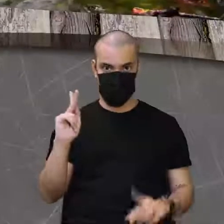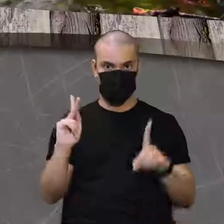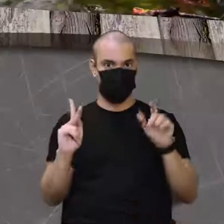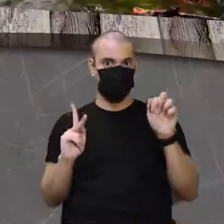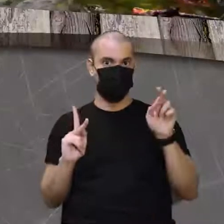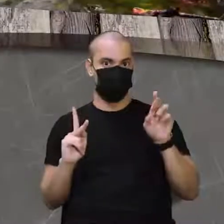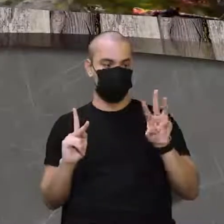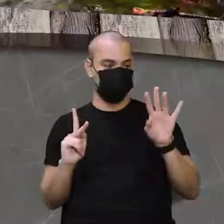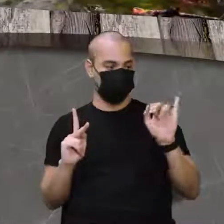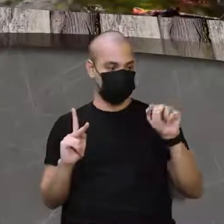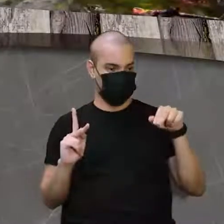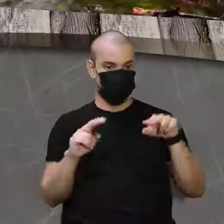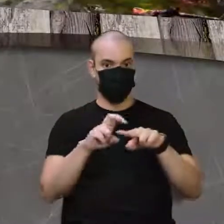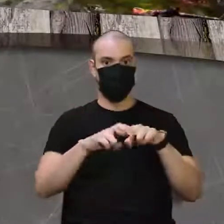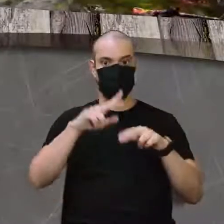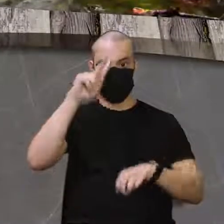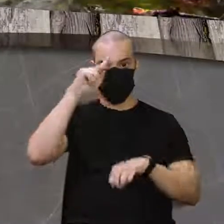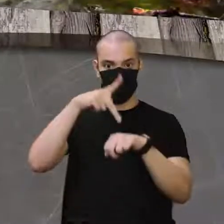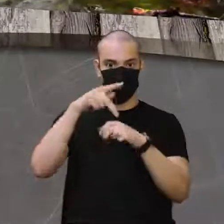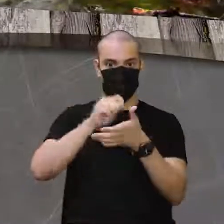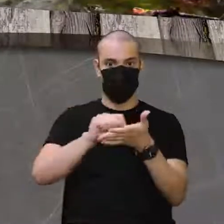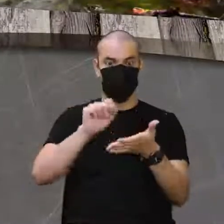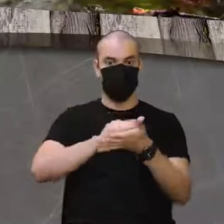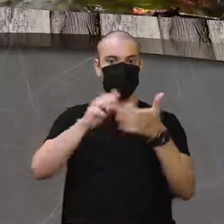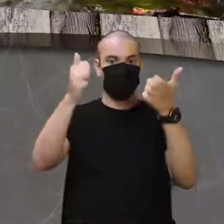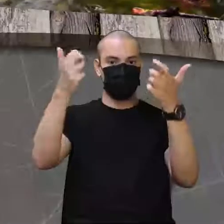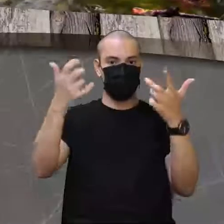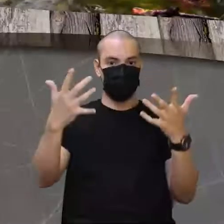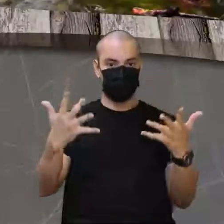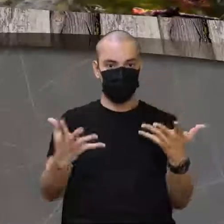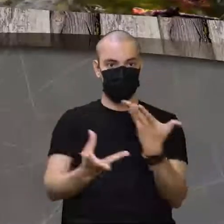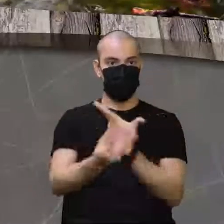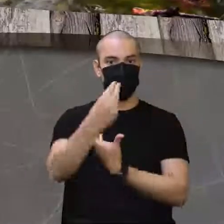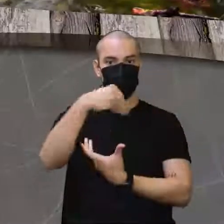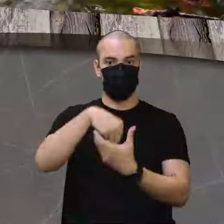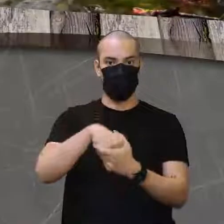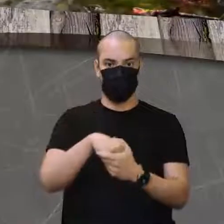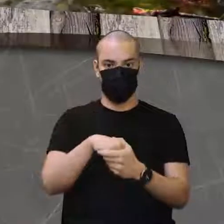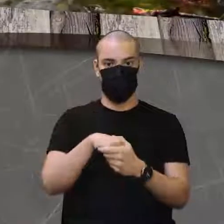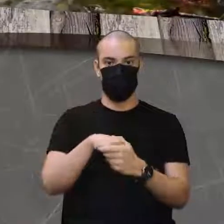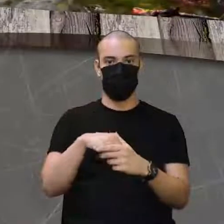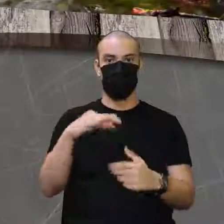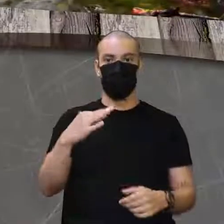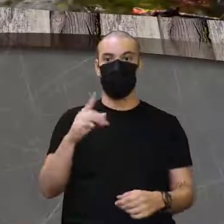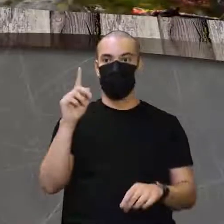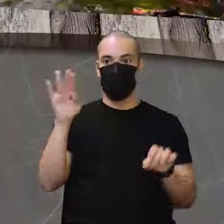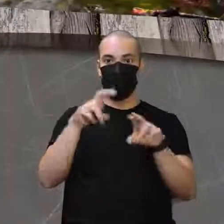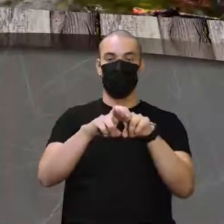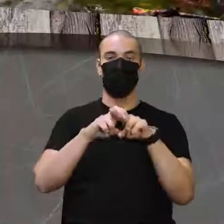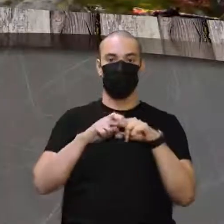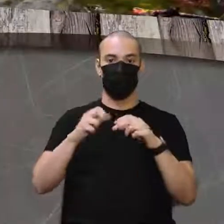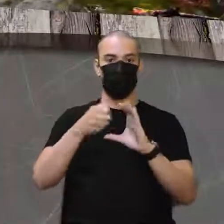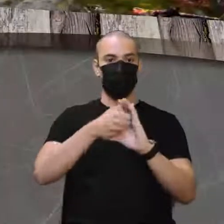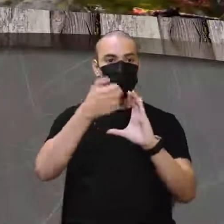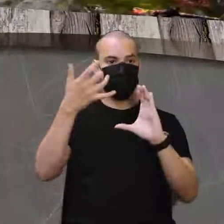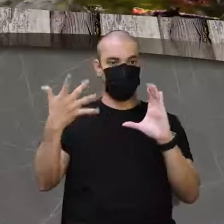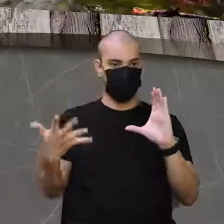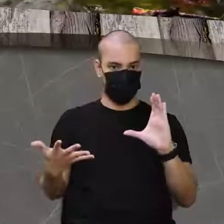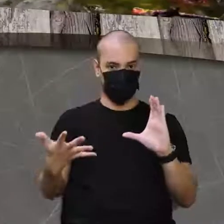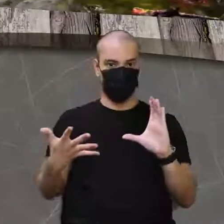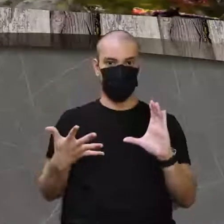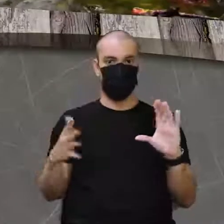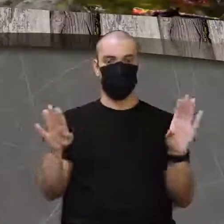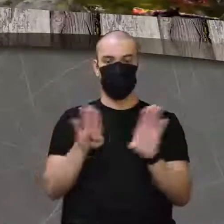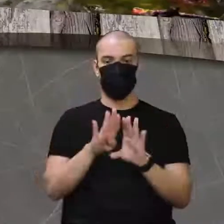Então, o Darwin se pautou aí nessa questão dessa transmissibilidade, na transmissão dessas características que eram adquiridas.